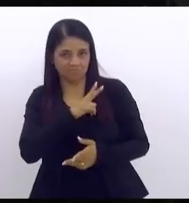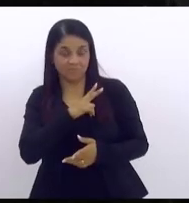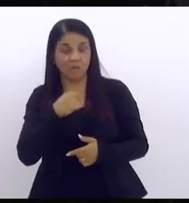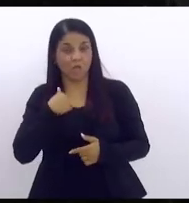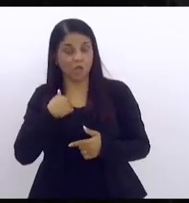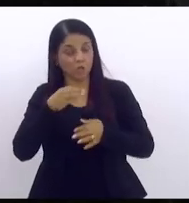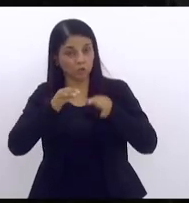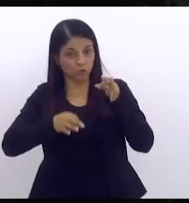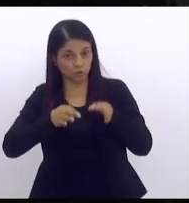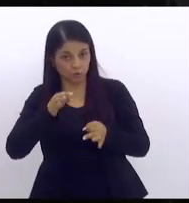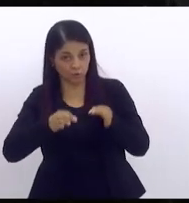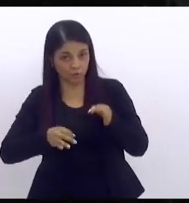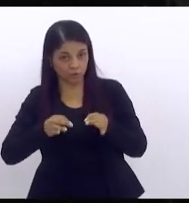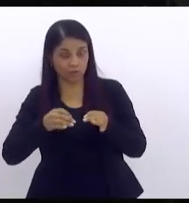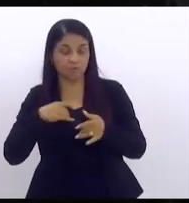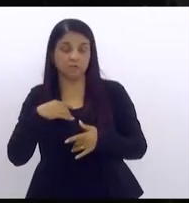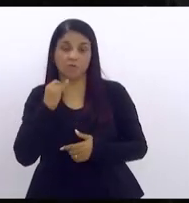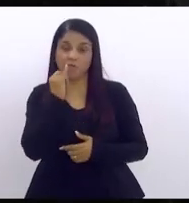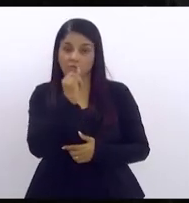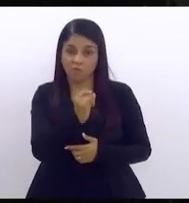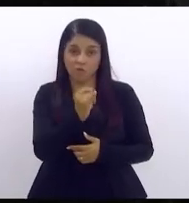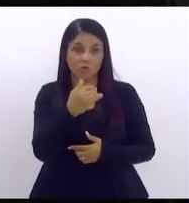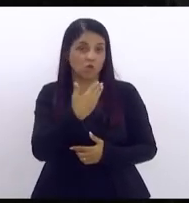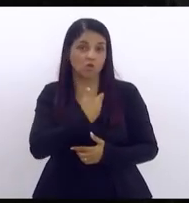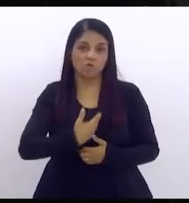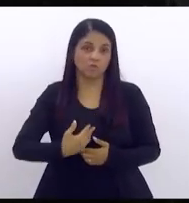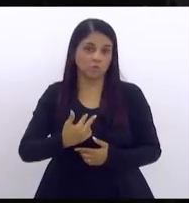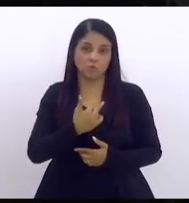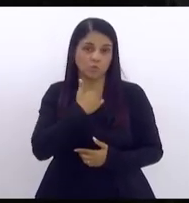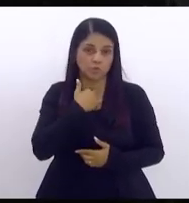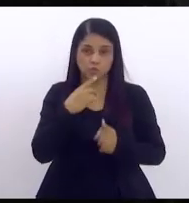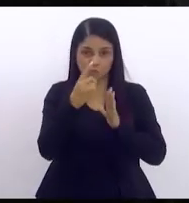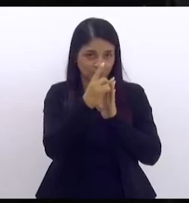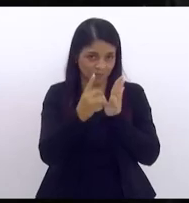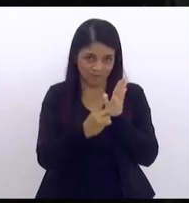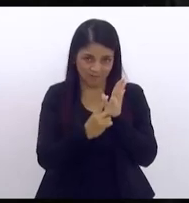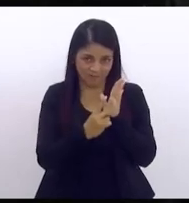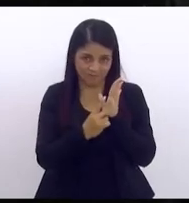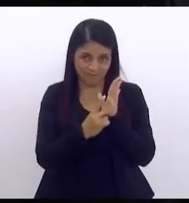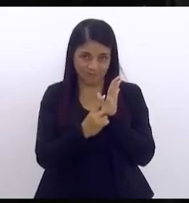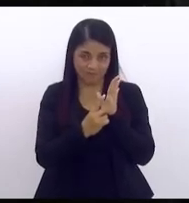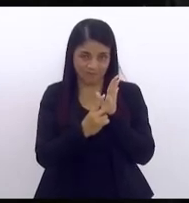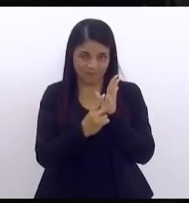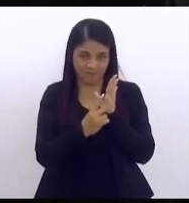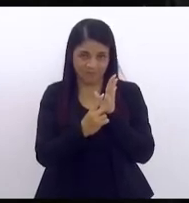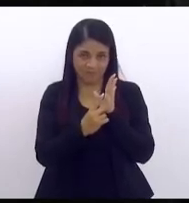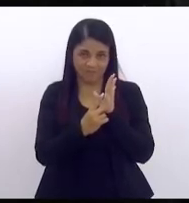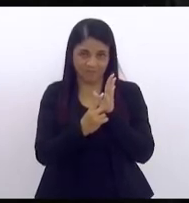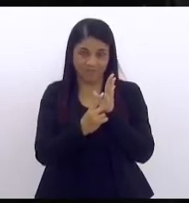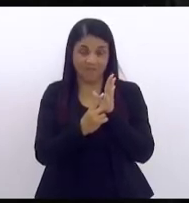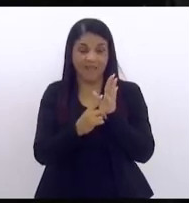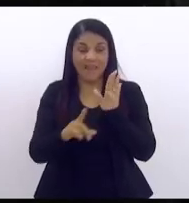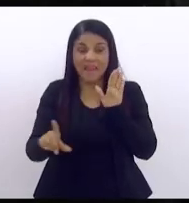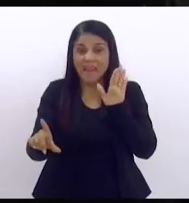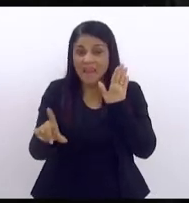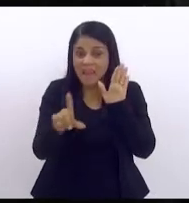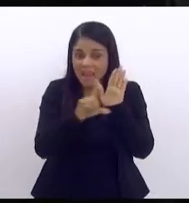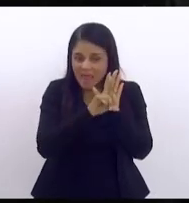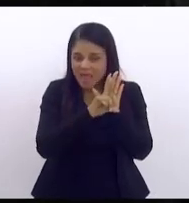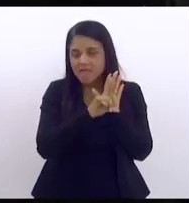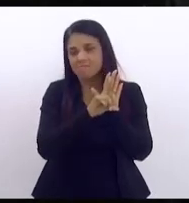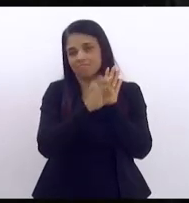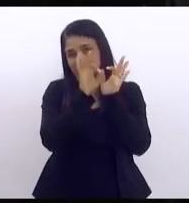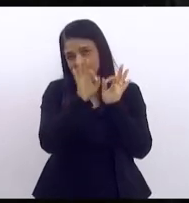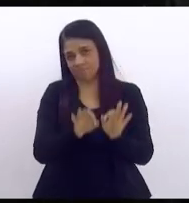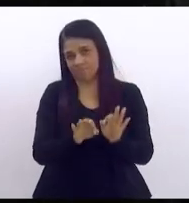para dizer que o governador não podia fazer por decreto tinha que ser por lei porque